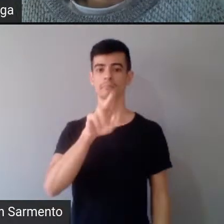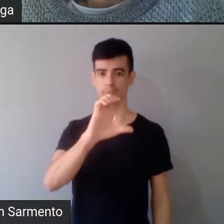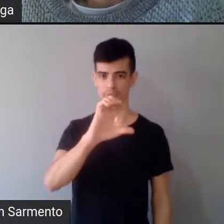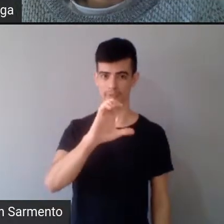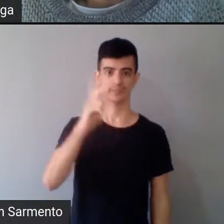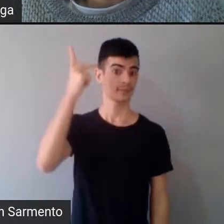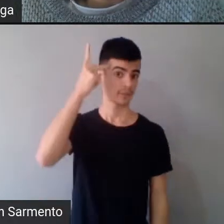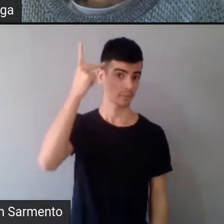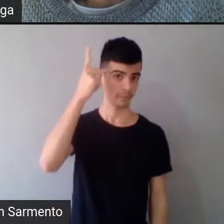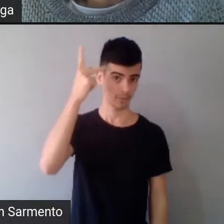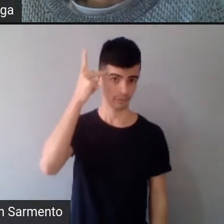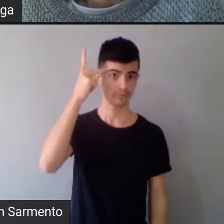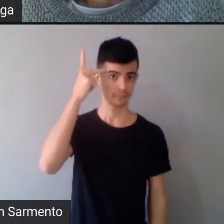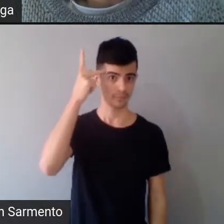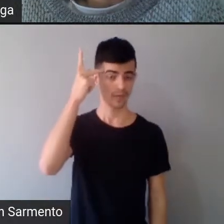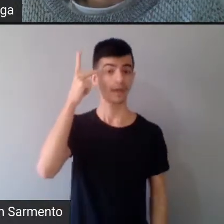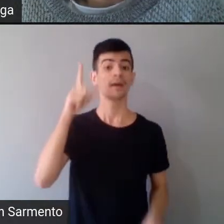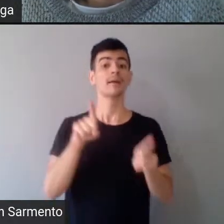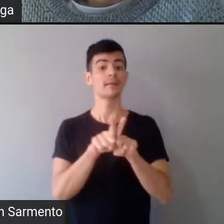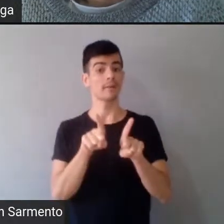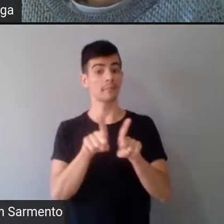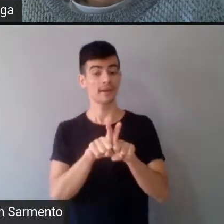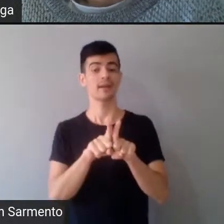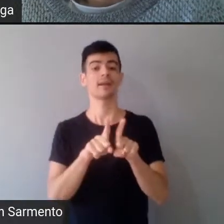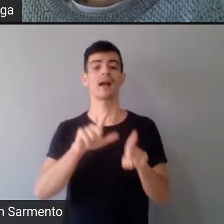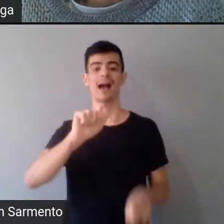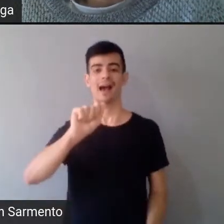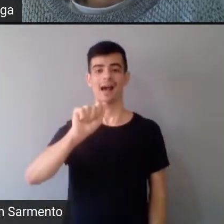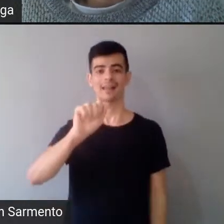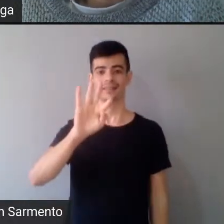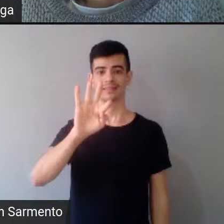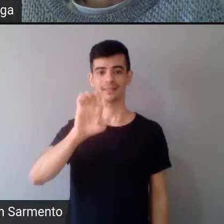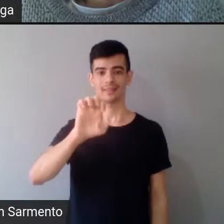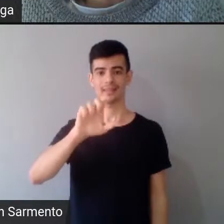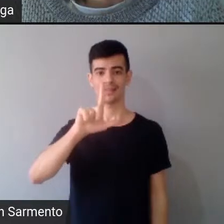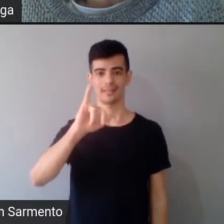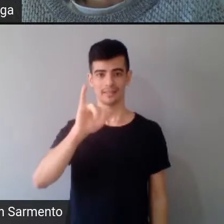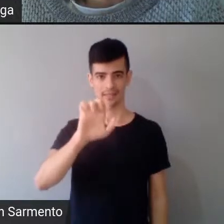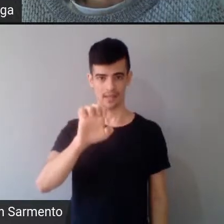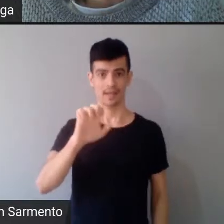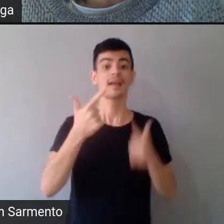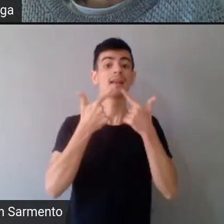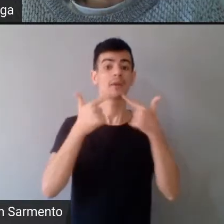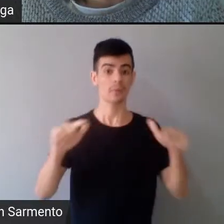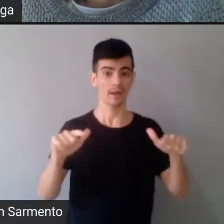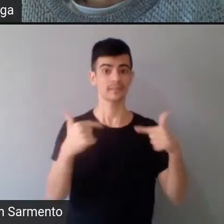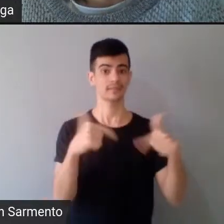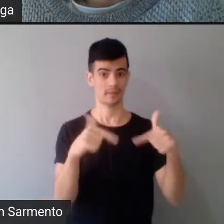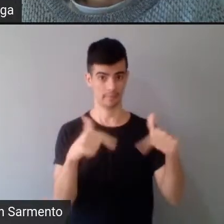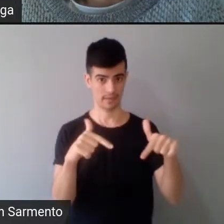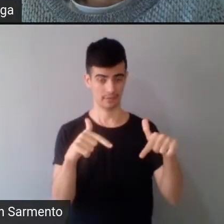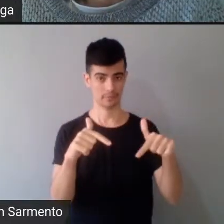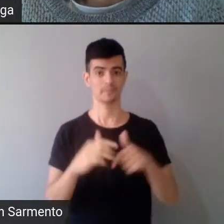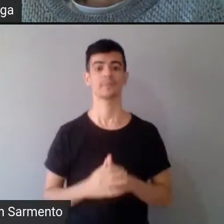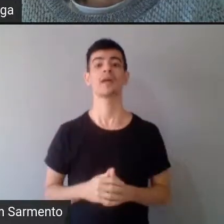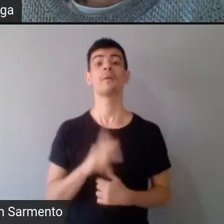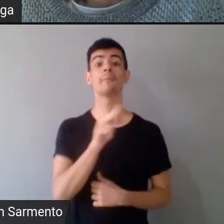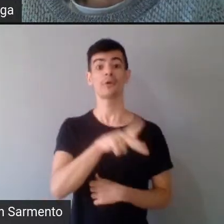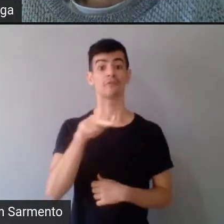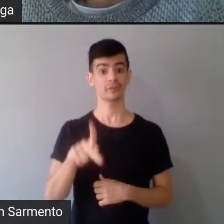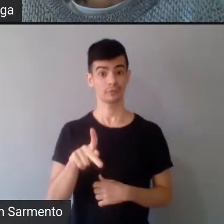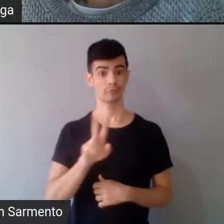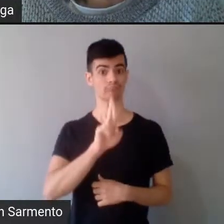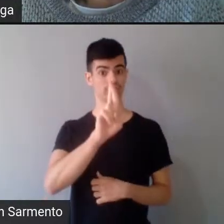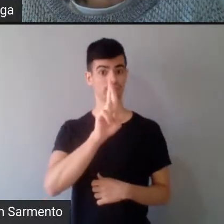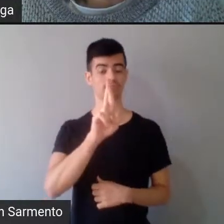Linguagem e Trabalho, coordenado pela professora Maria Cecília de Souza e Silva, e também eu faço parte do